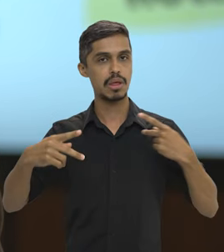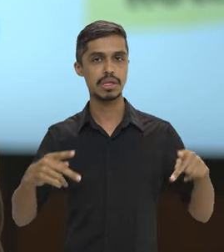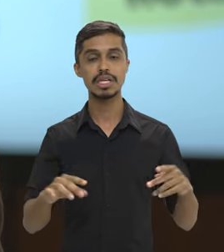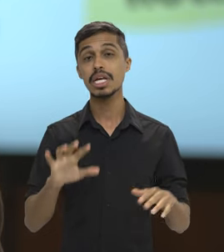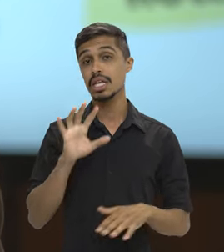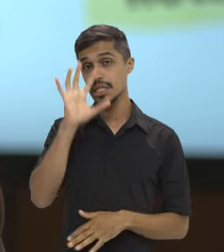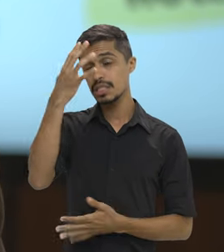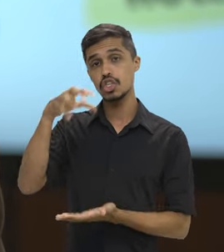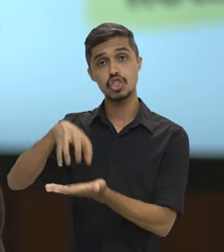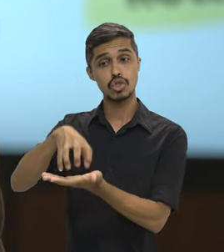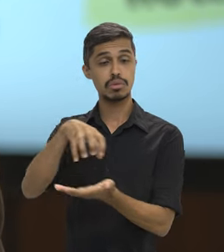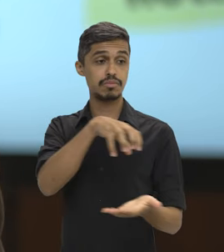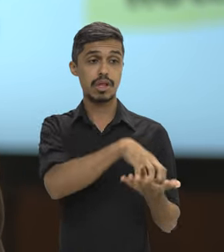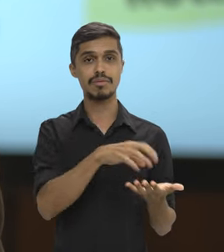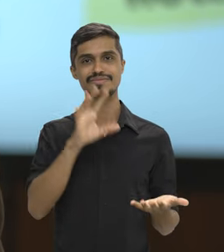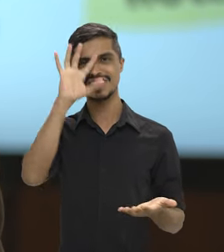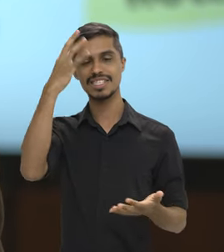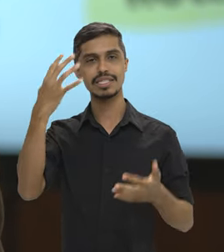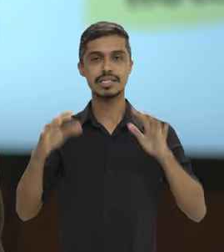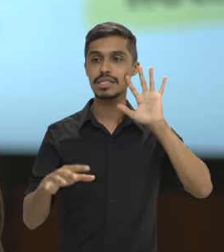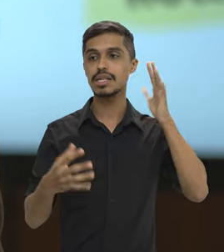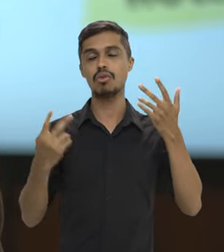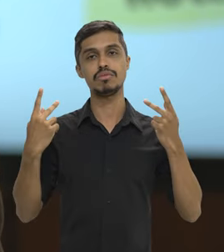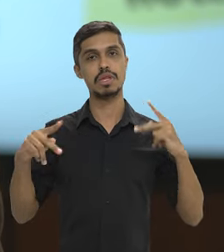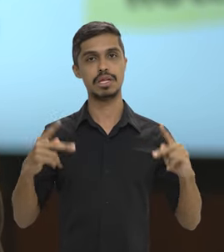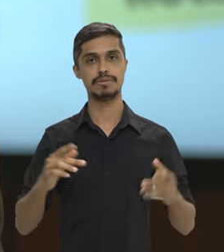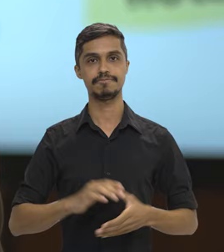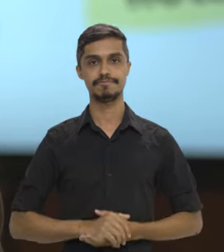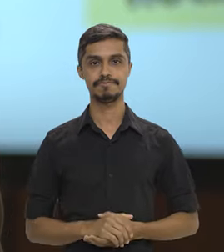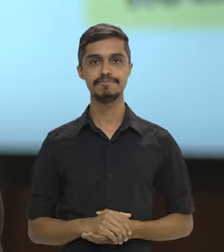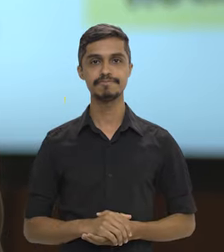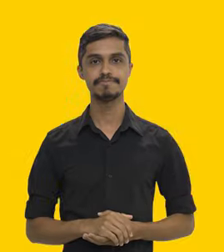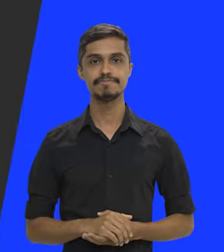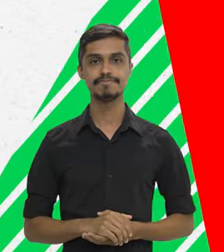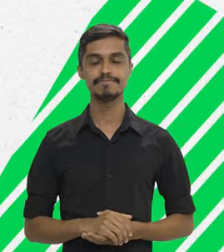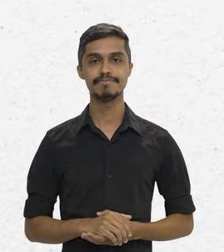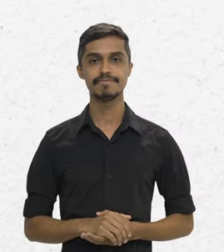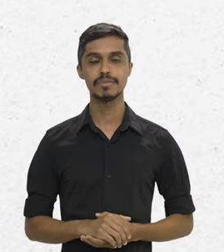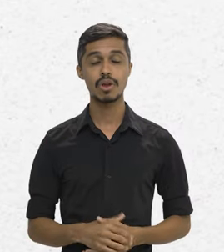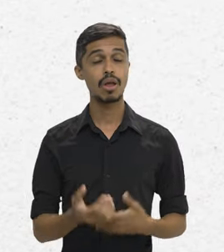pelos órgãos, pelos respectivos órgãos onde esses cargos estão lotados.